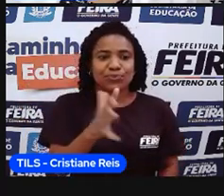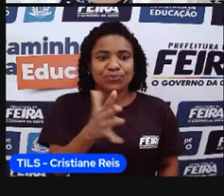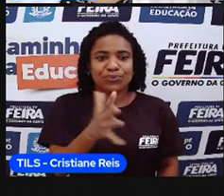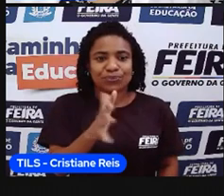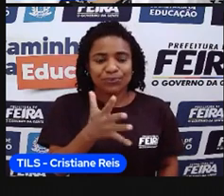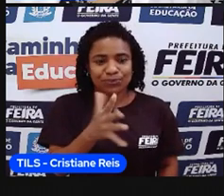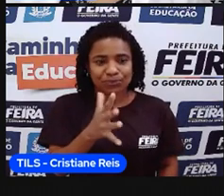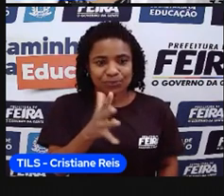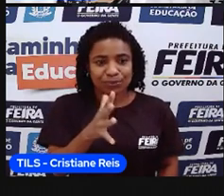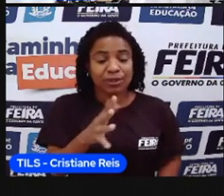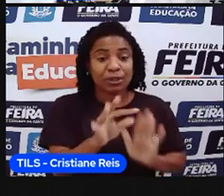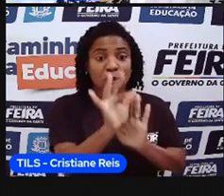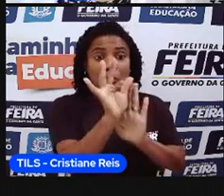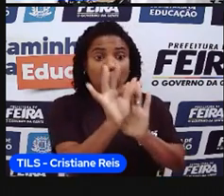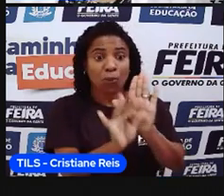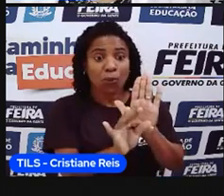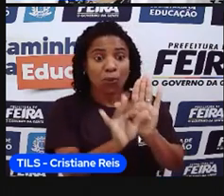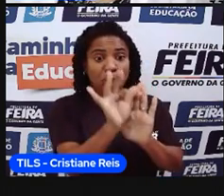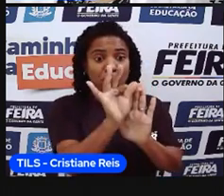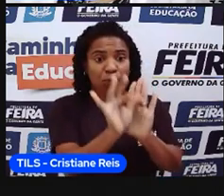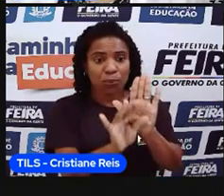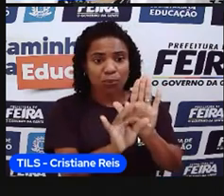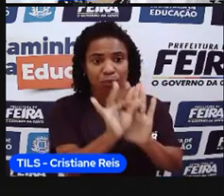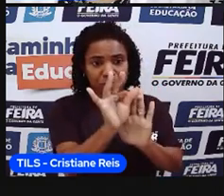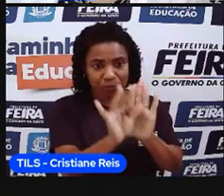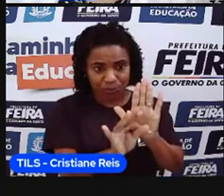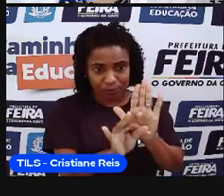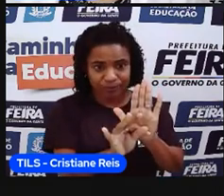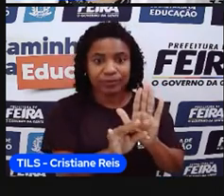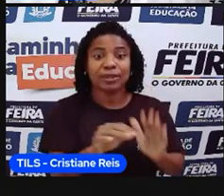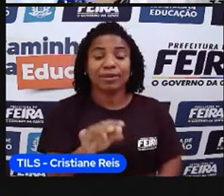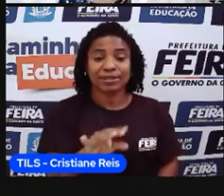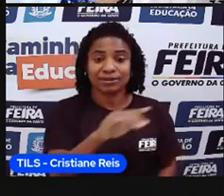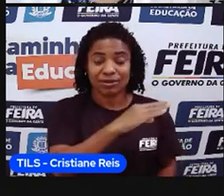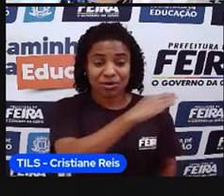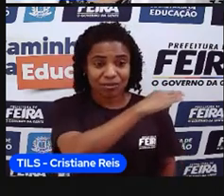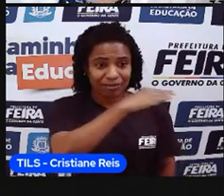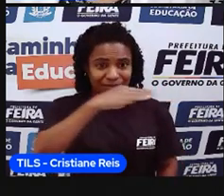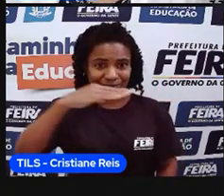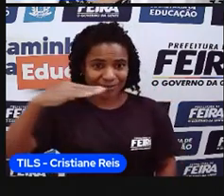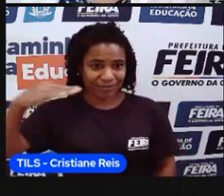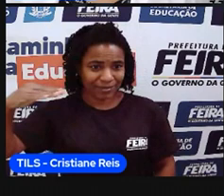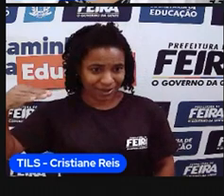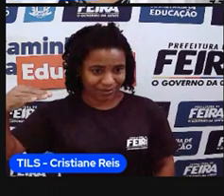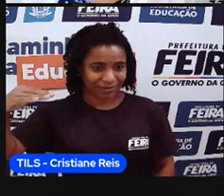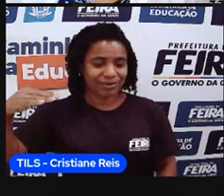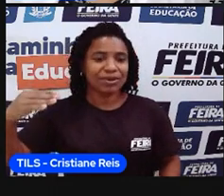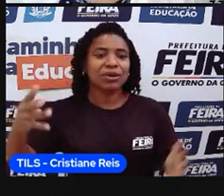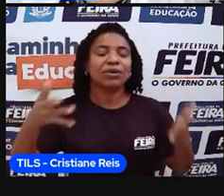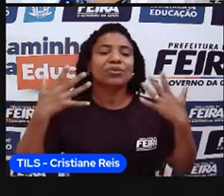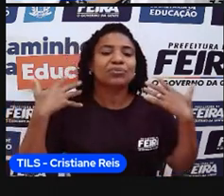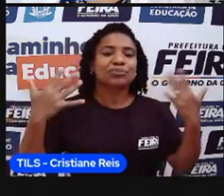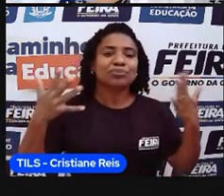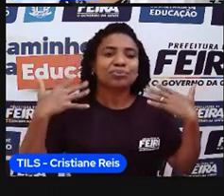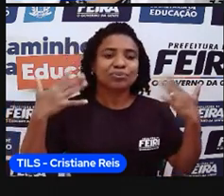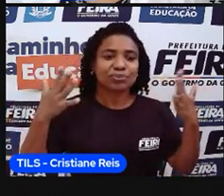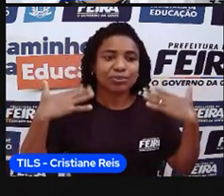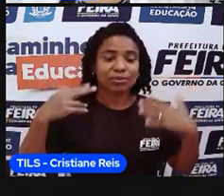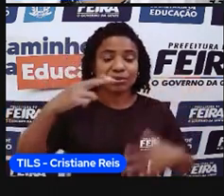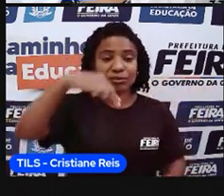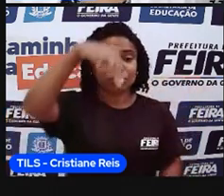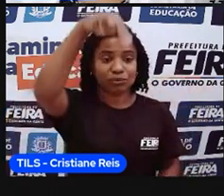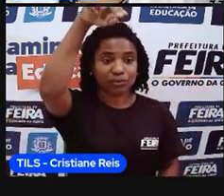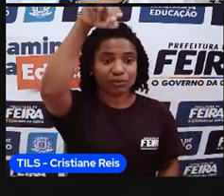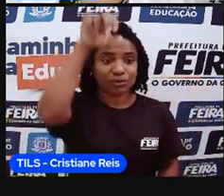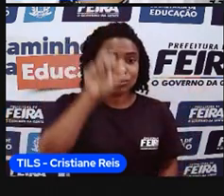nome, né, de temperada. E, por fim, a zona tropical, né, que, no caso, a norte e a sul, elas são separadas apenas,